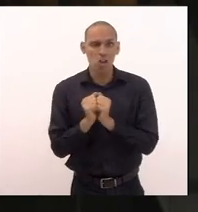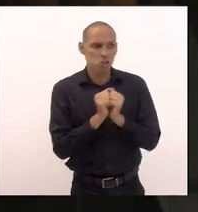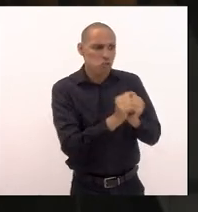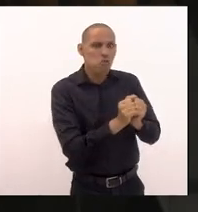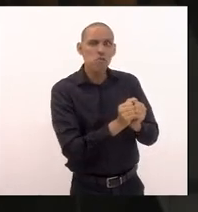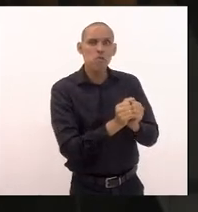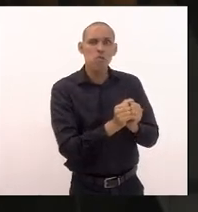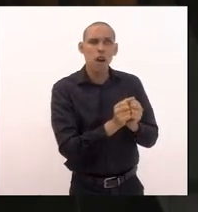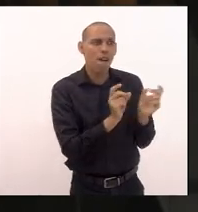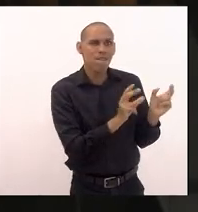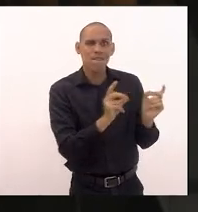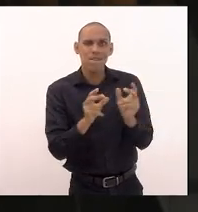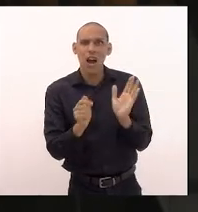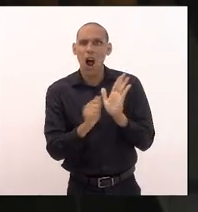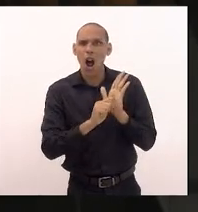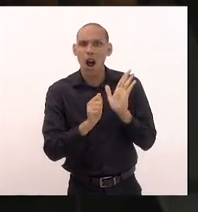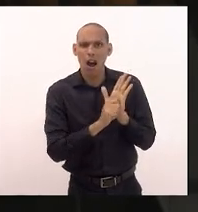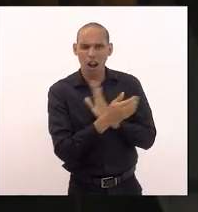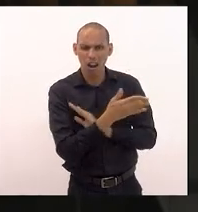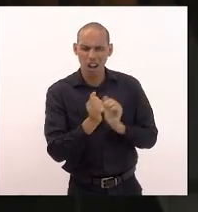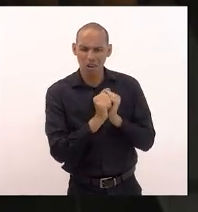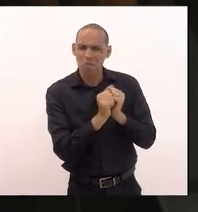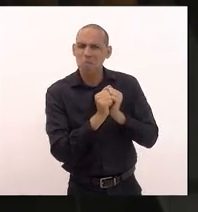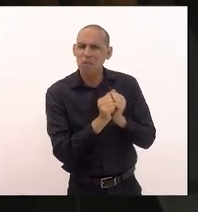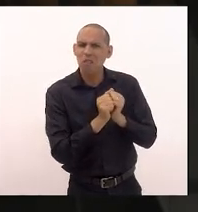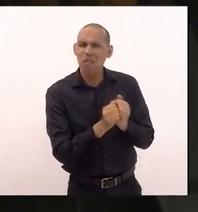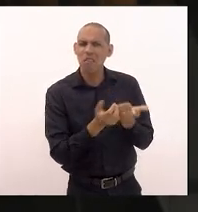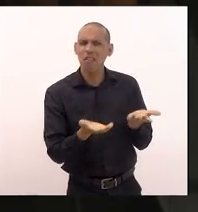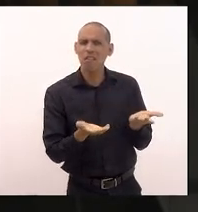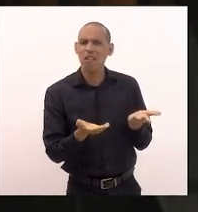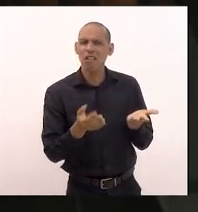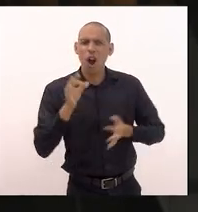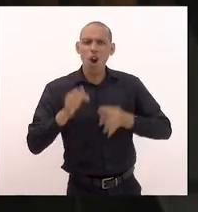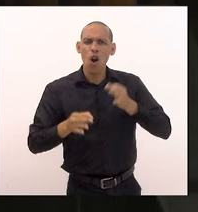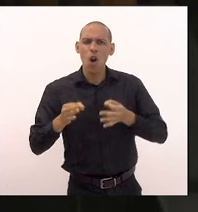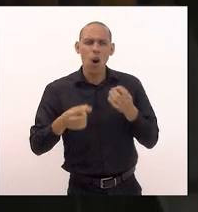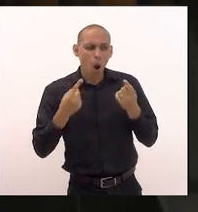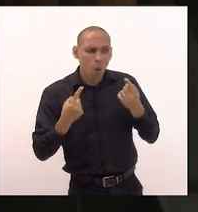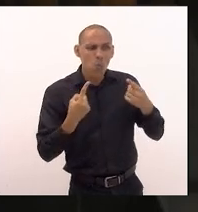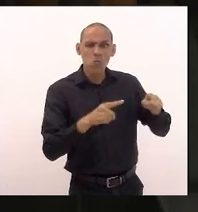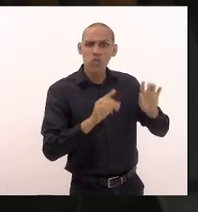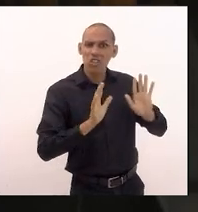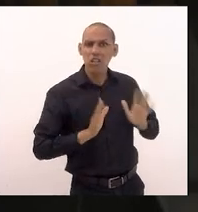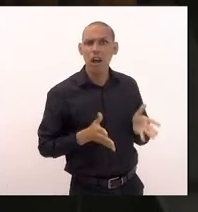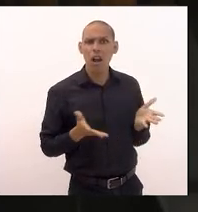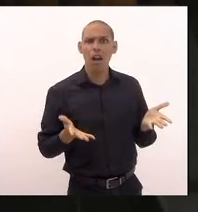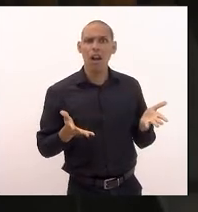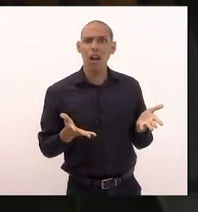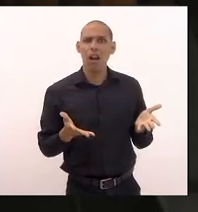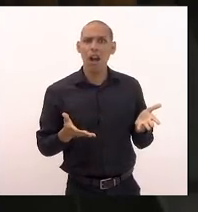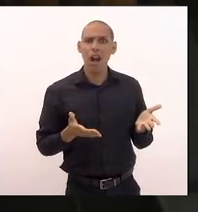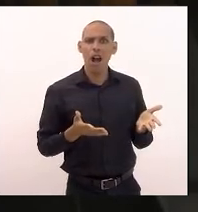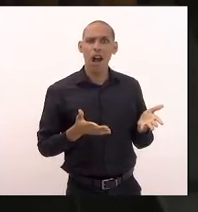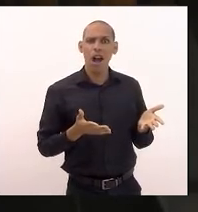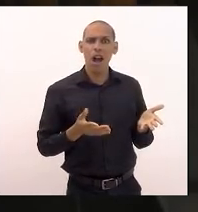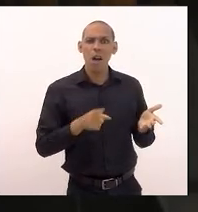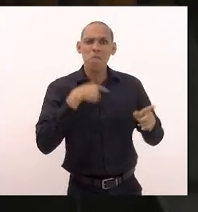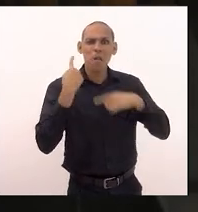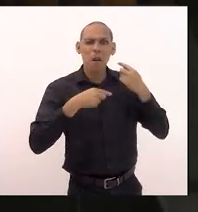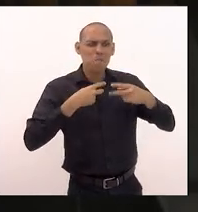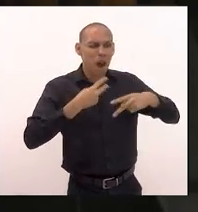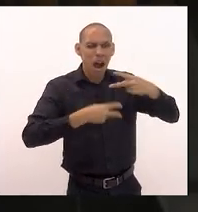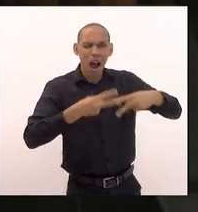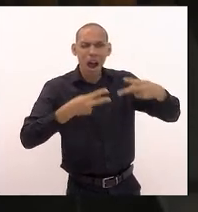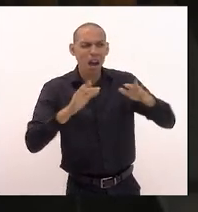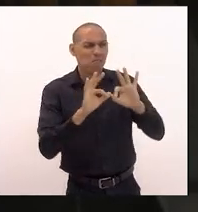traficantes de drogas condenados pela justiça que exterminaram milhares